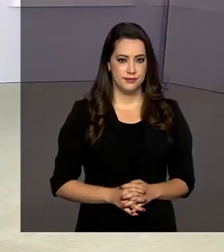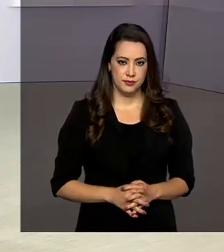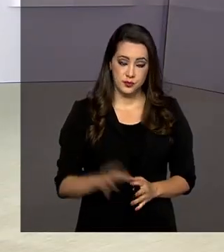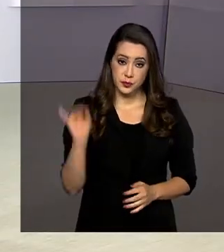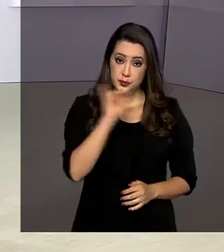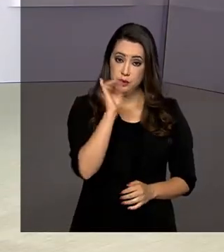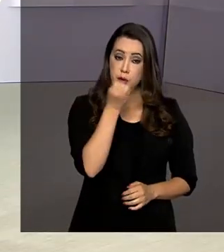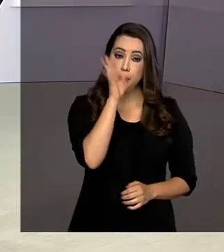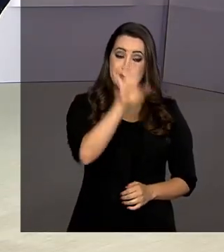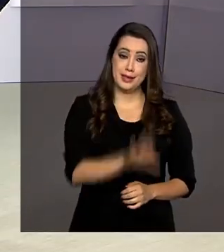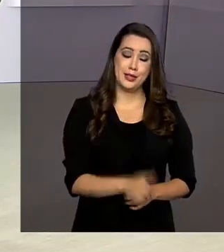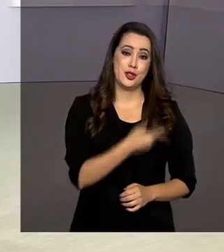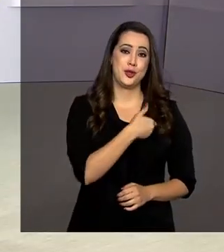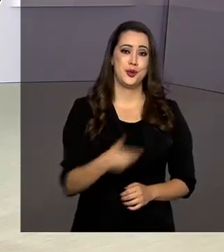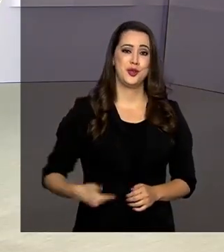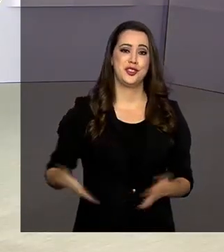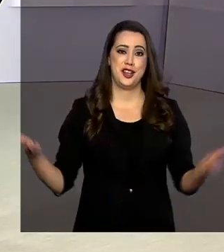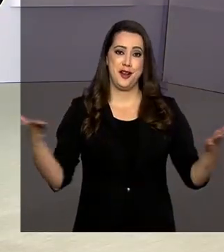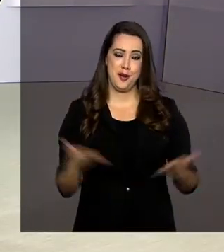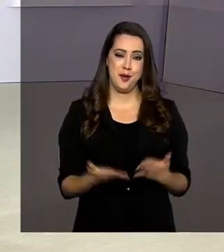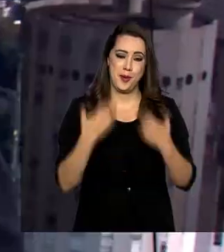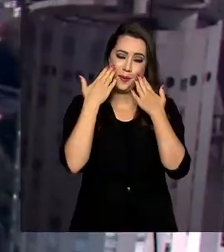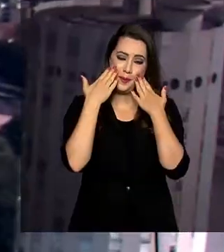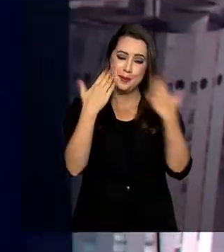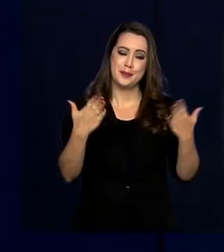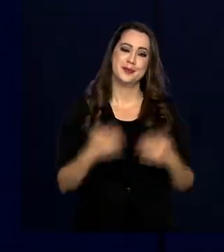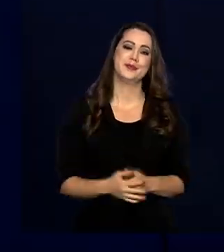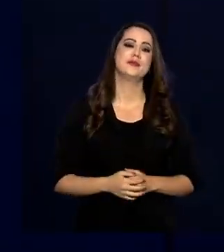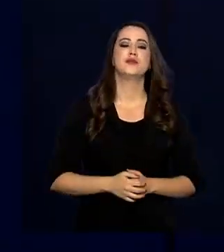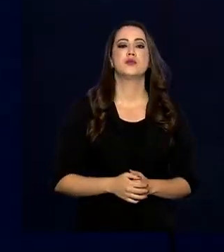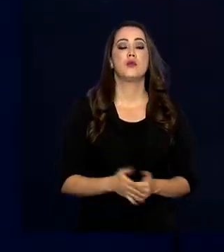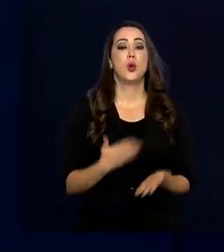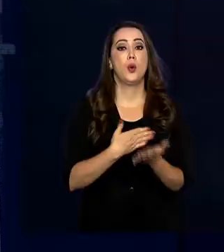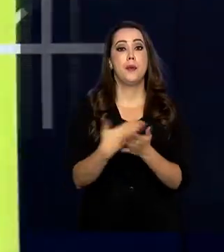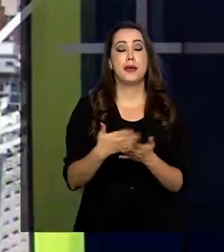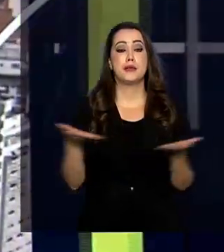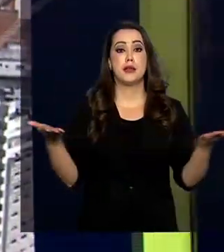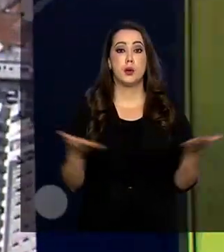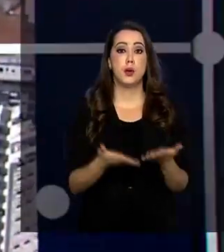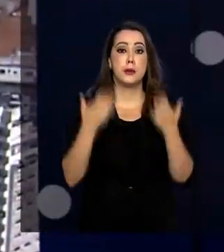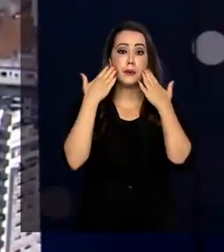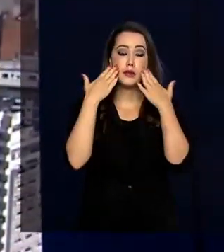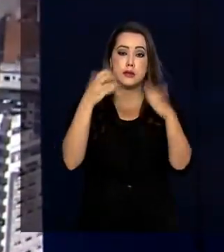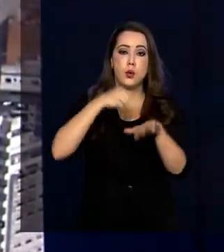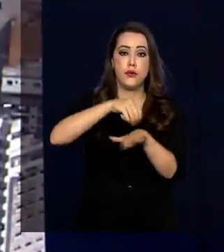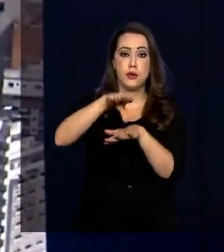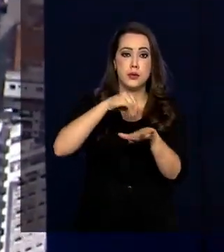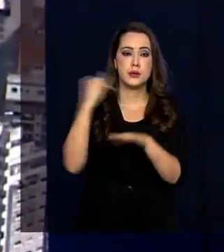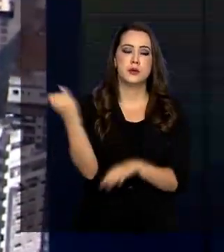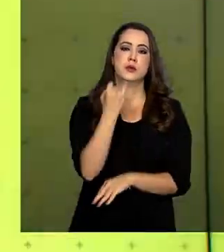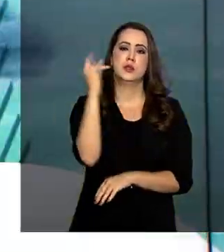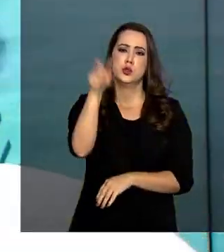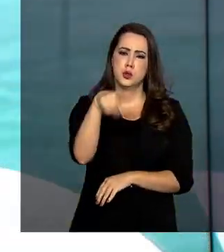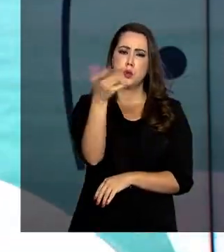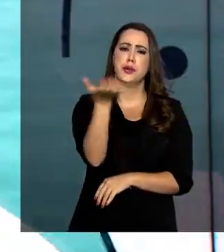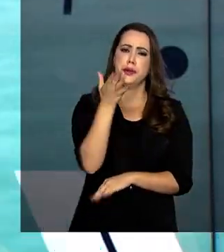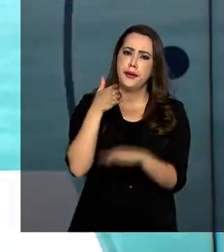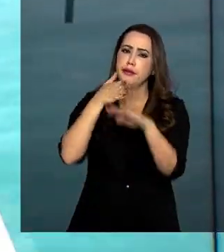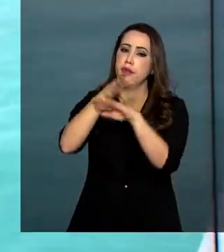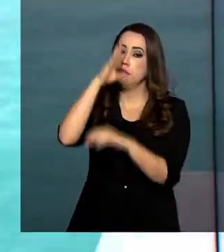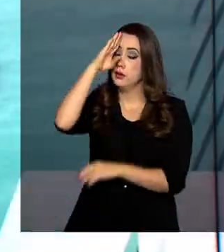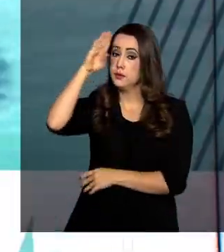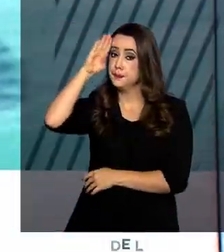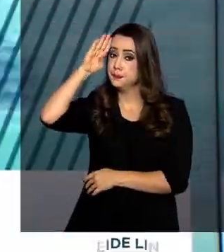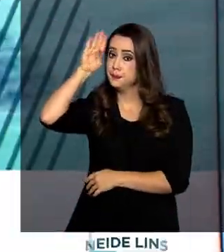Olá, boa tarde. O governo agora está no ar. A gente começa esta edição com uma notícia importante para quem busca uma vaga no